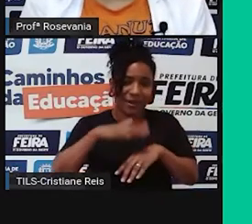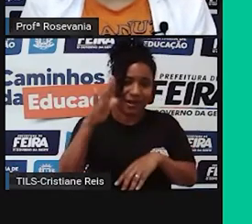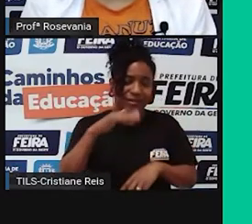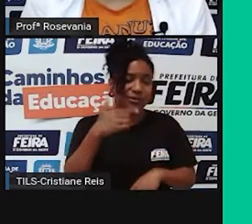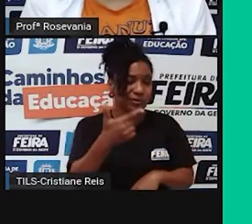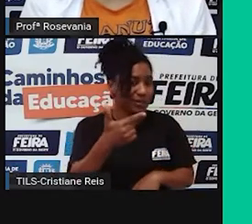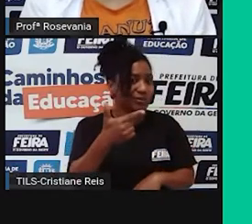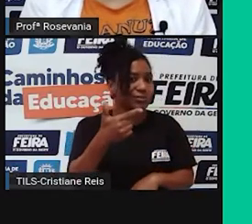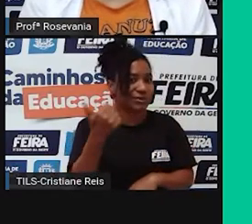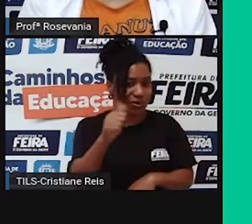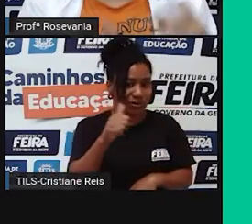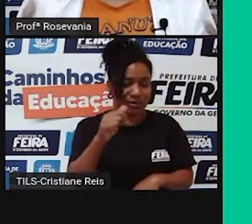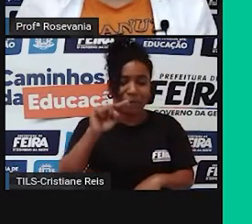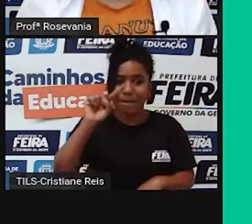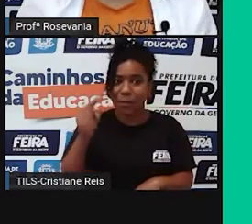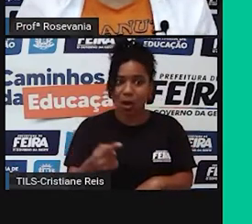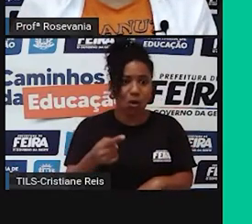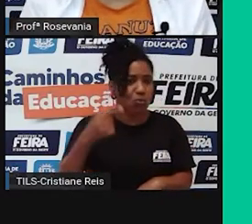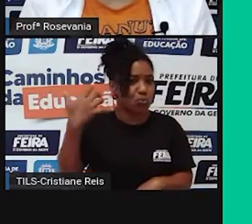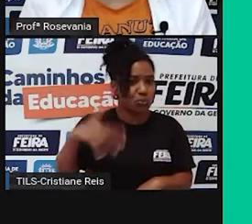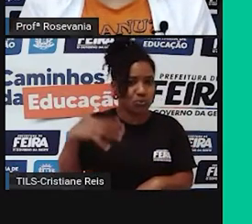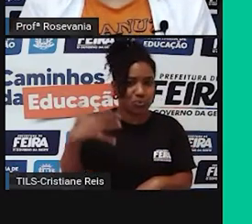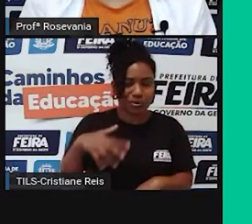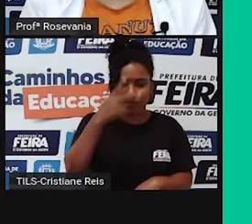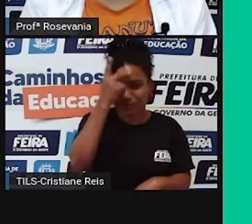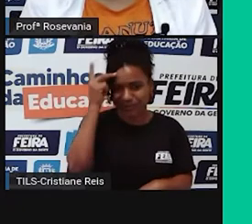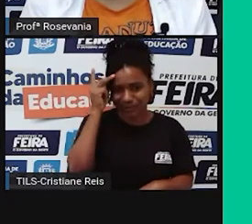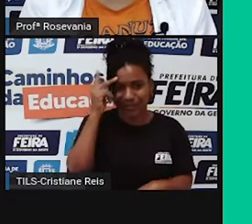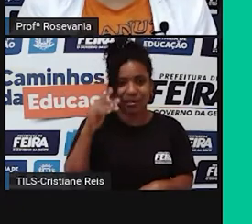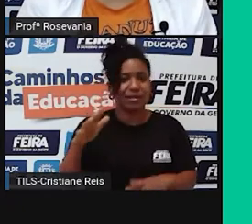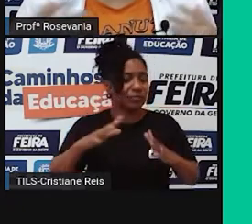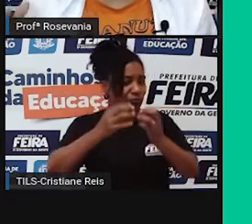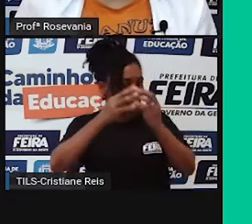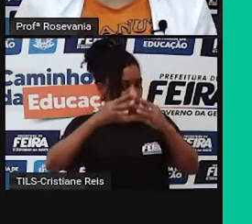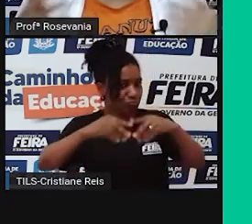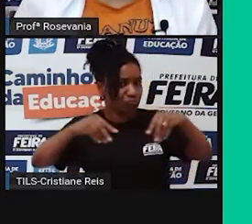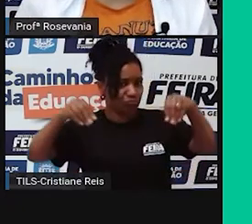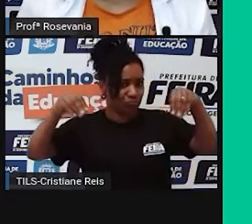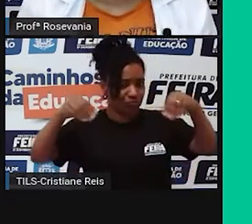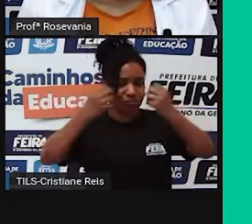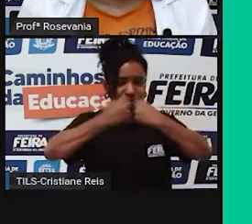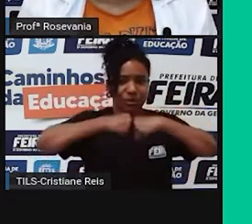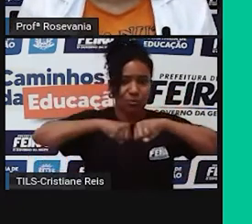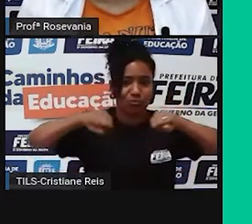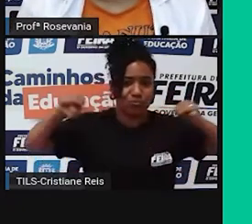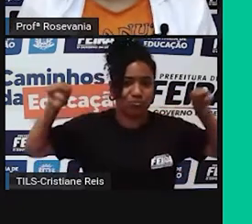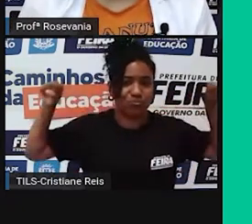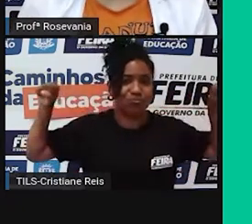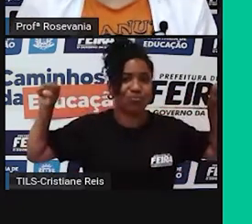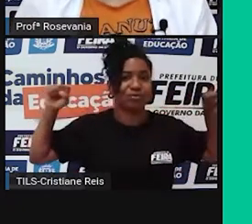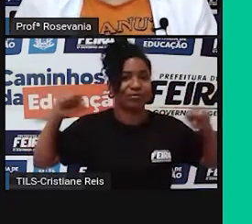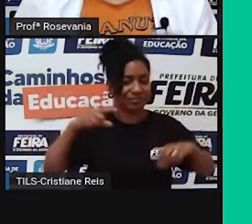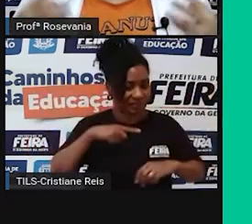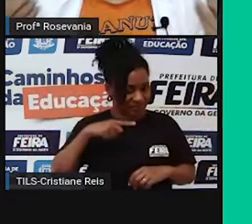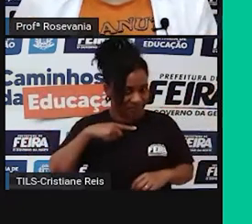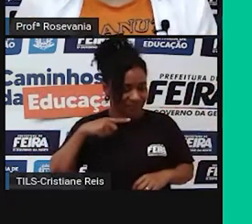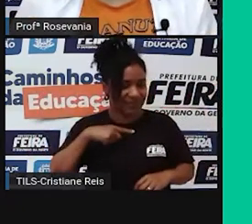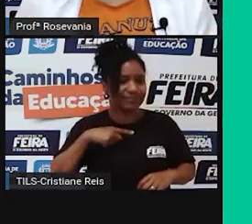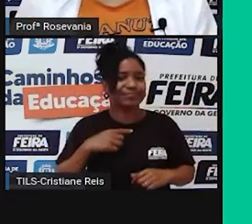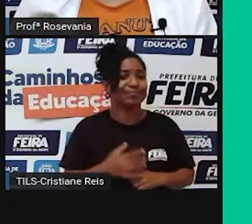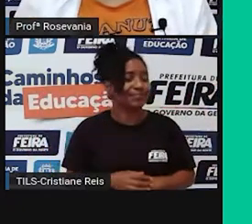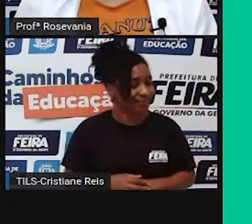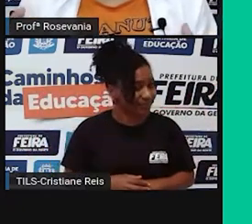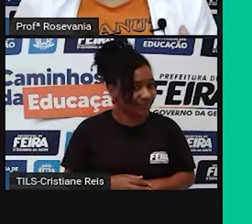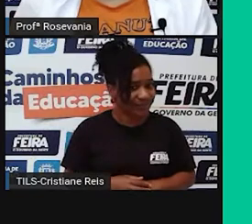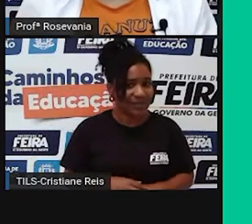de habitantes. Que ele tem uma área boa, nós também sabemos, ele é um país quase de extensão continental, né? E